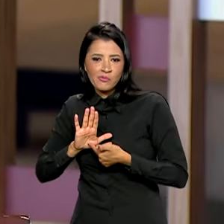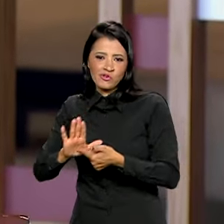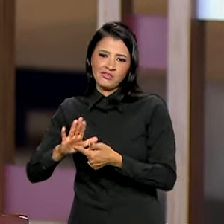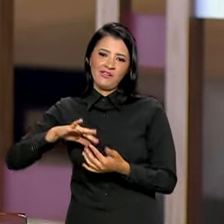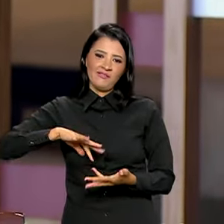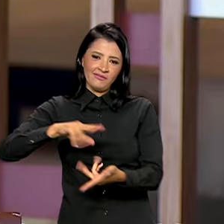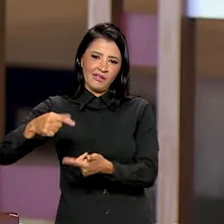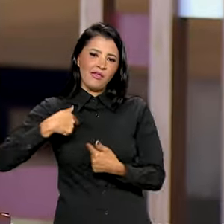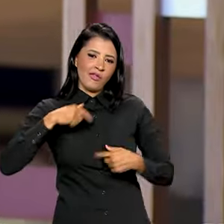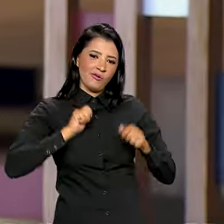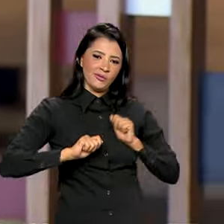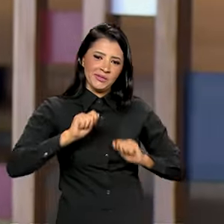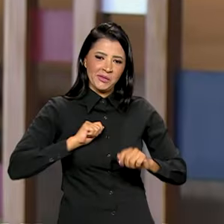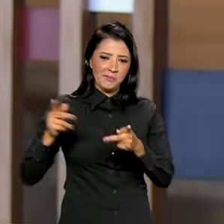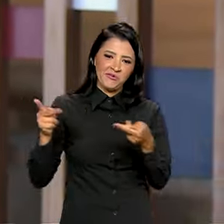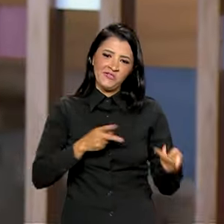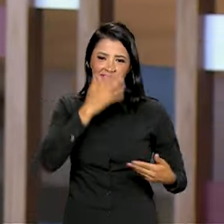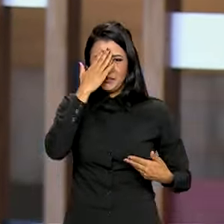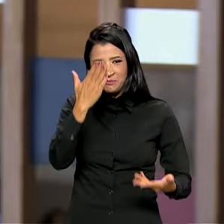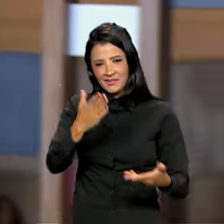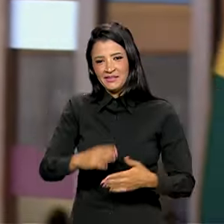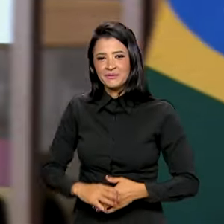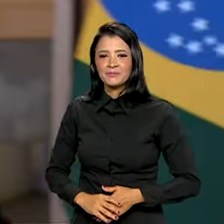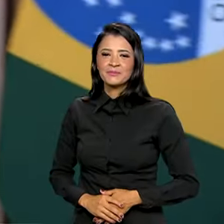muito ansiosa por essa visita. Muito obrigado.